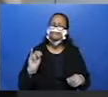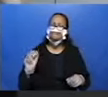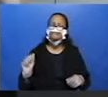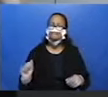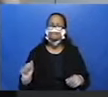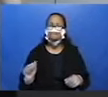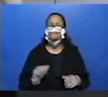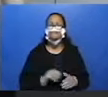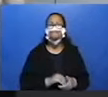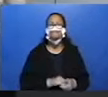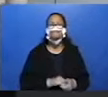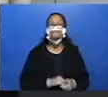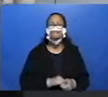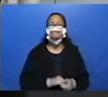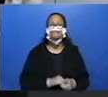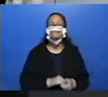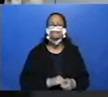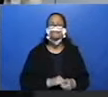Continuando.